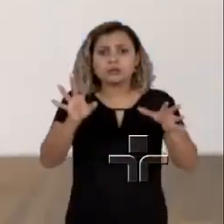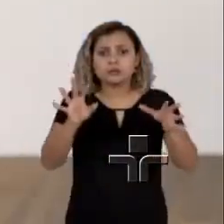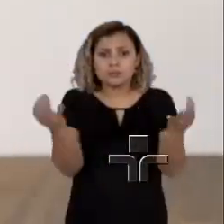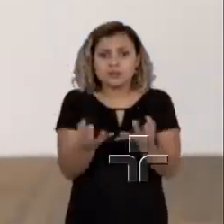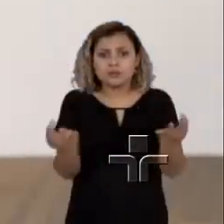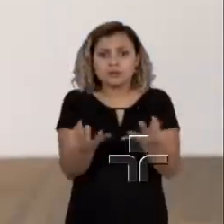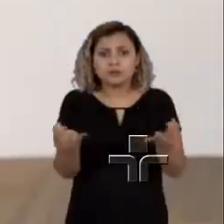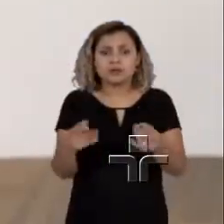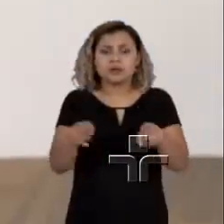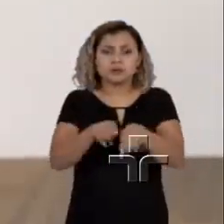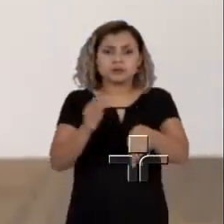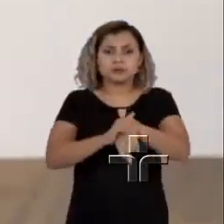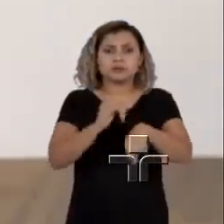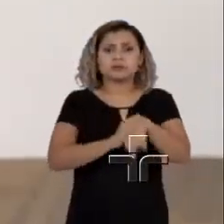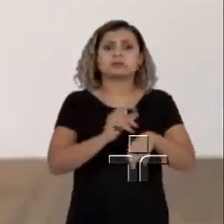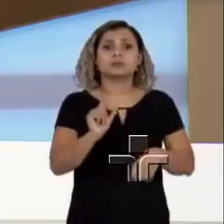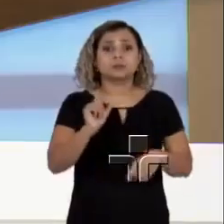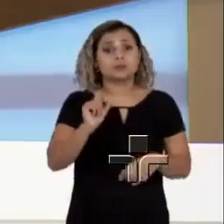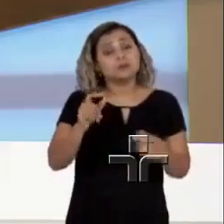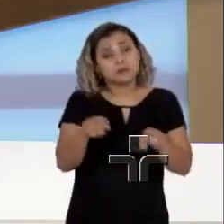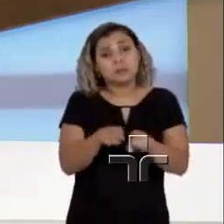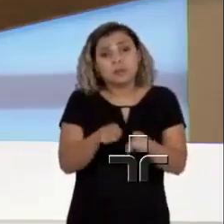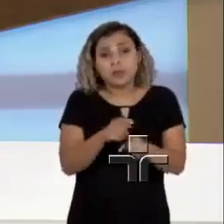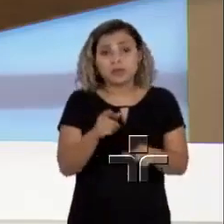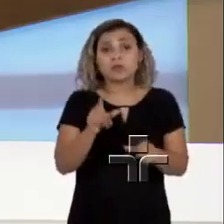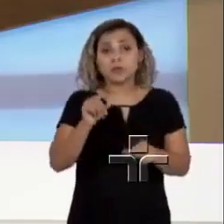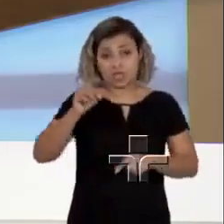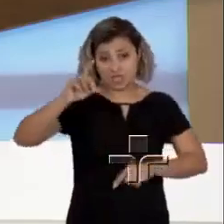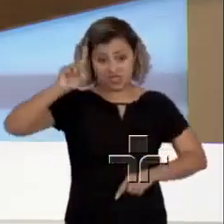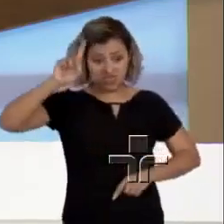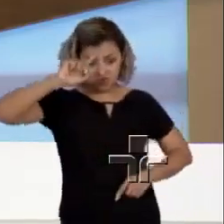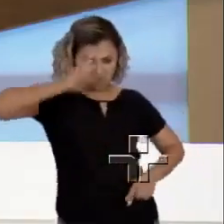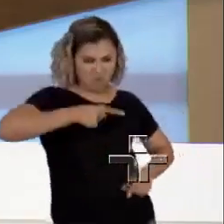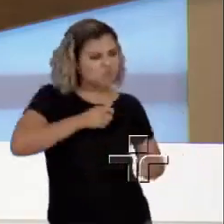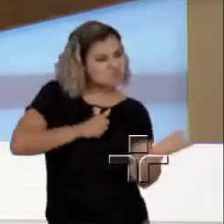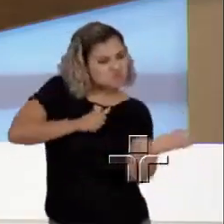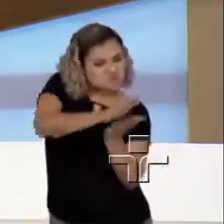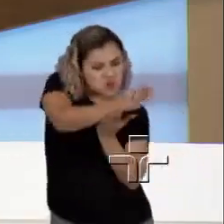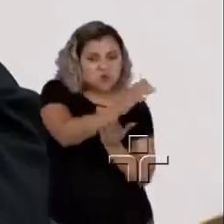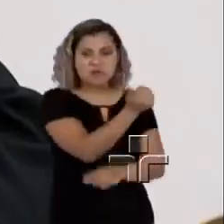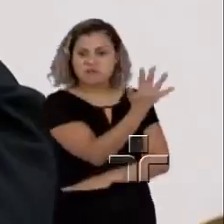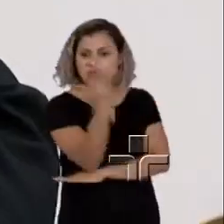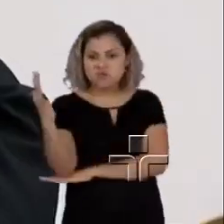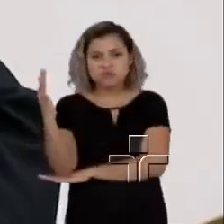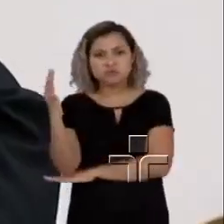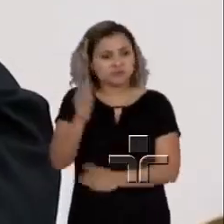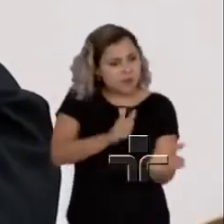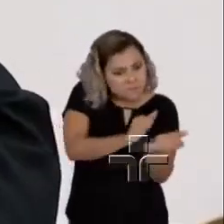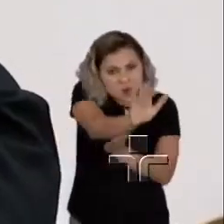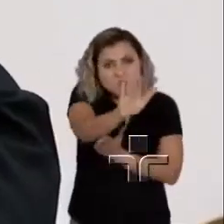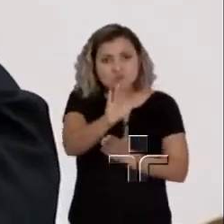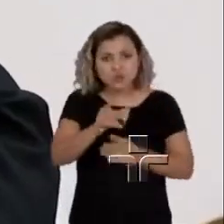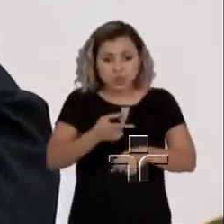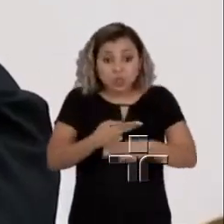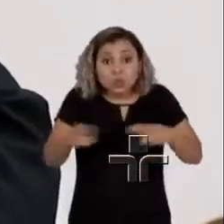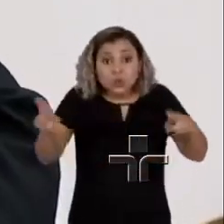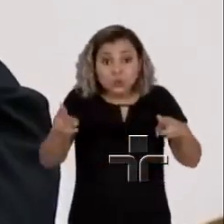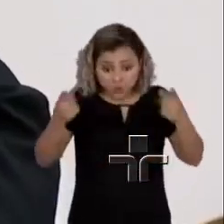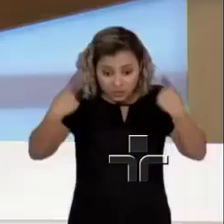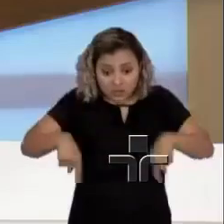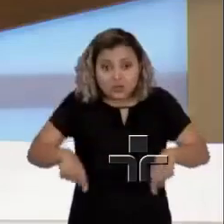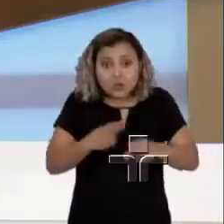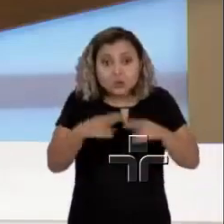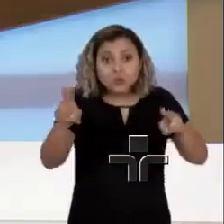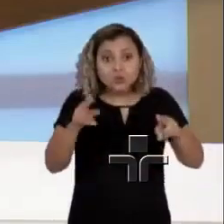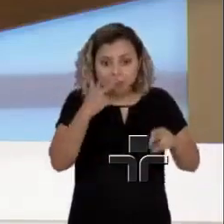Deus falando isso e aquilo, e de repente quando eles são expulsos, o fato deles serem expulsos nus, eles são expulsos para